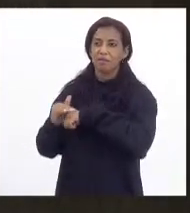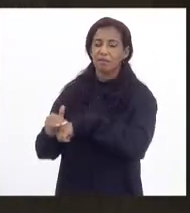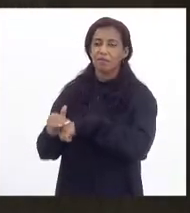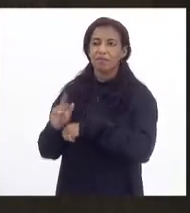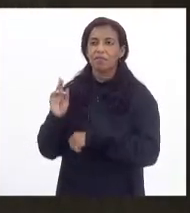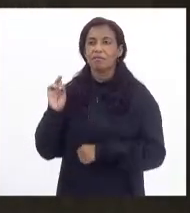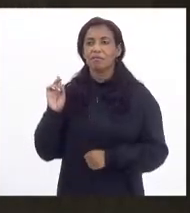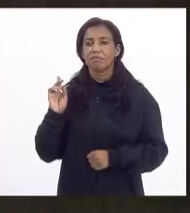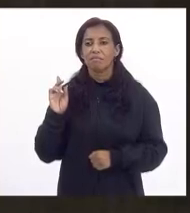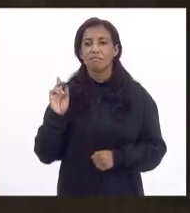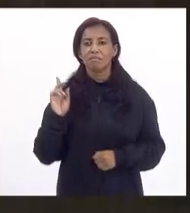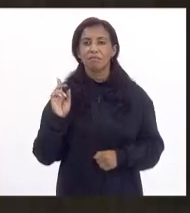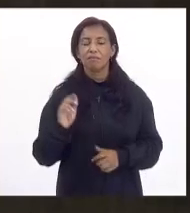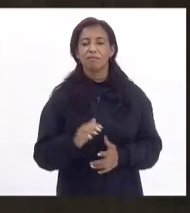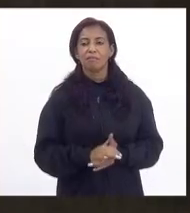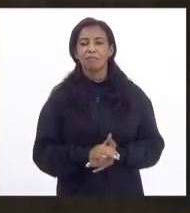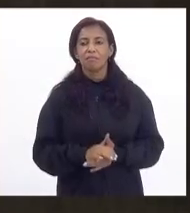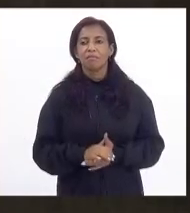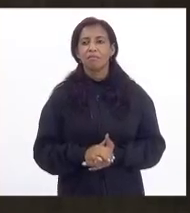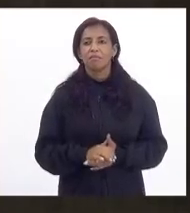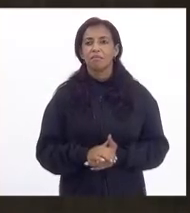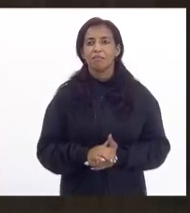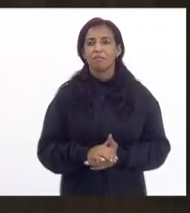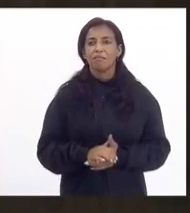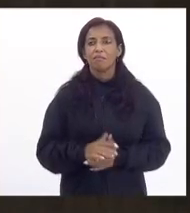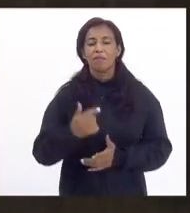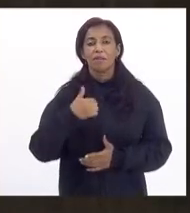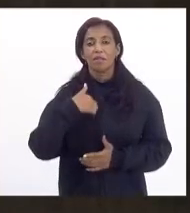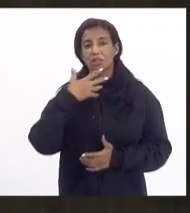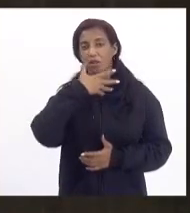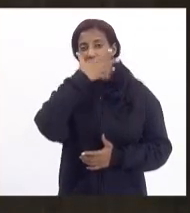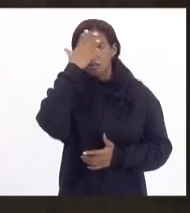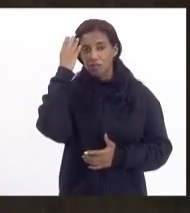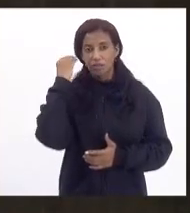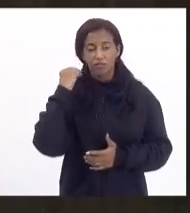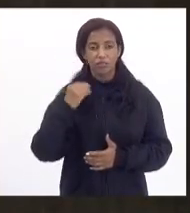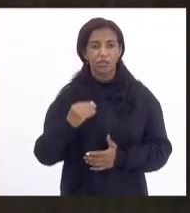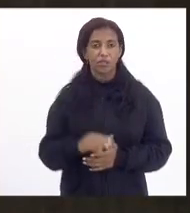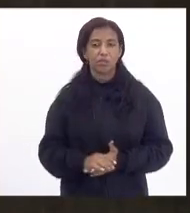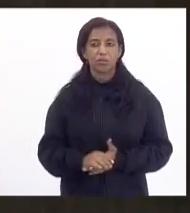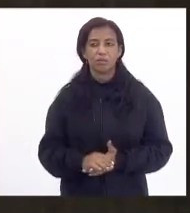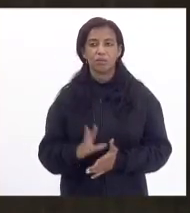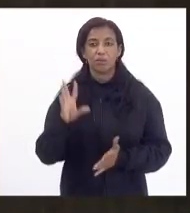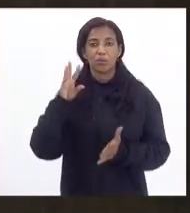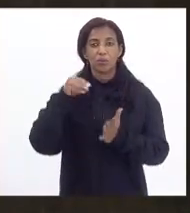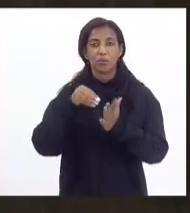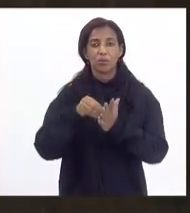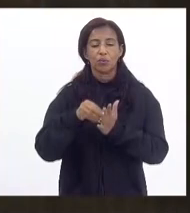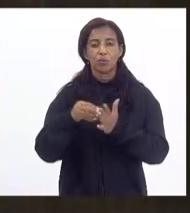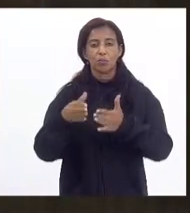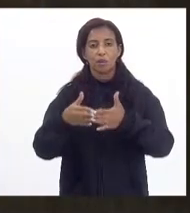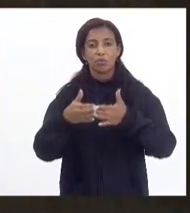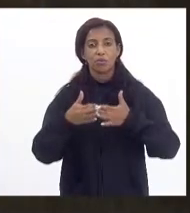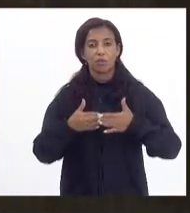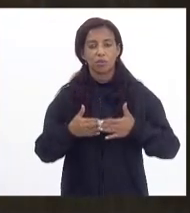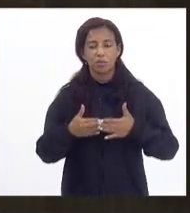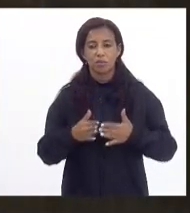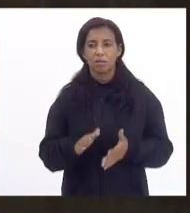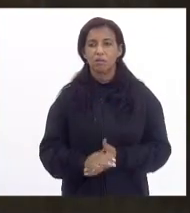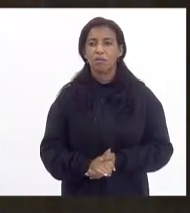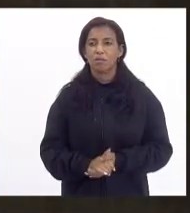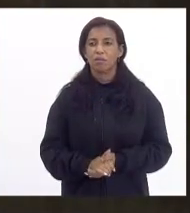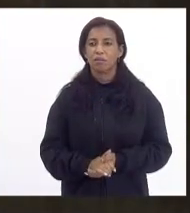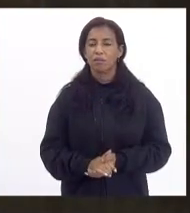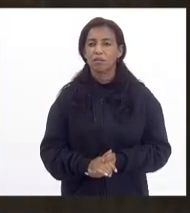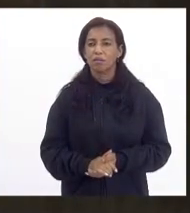aqui do lado sobre mobilidade, acabei que eu preciso consignar meu voto, minha abstenção, nos